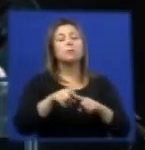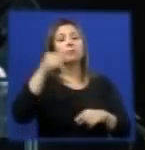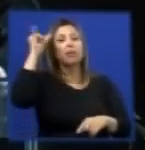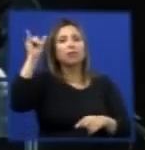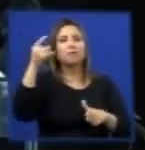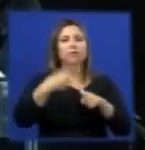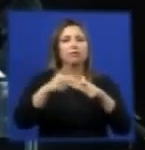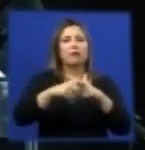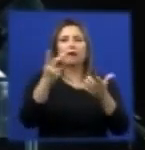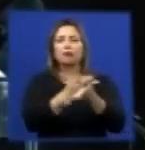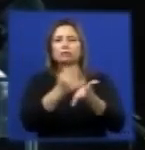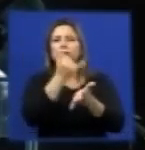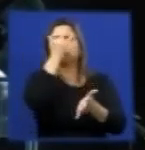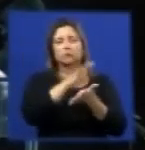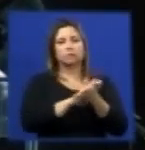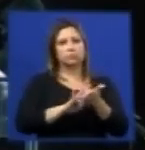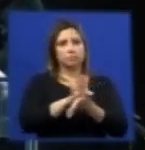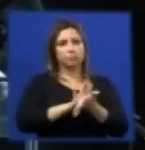final do produto.